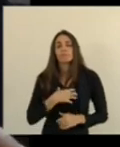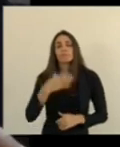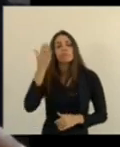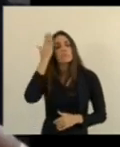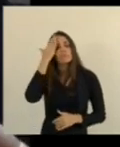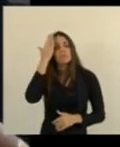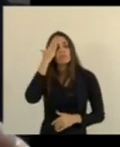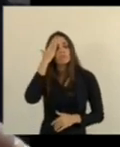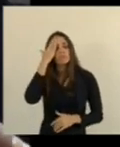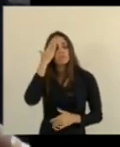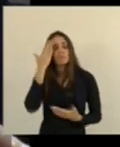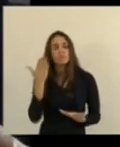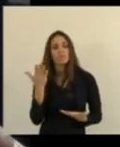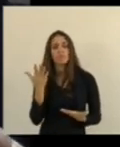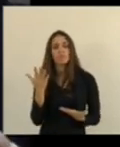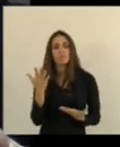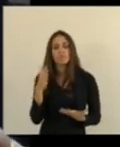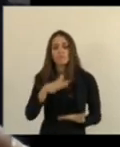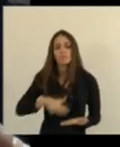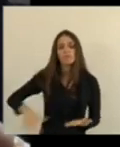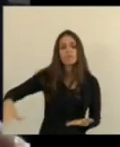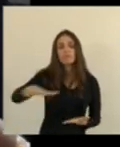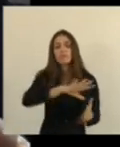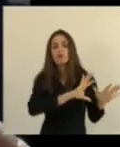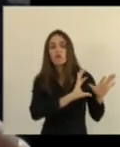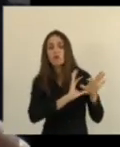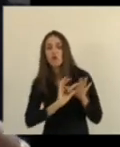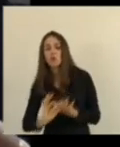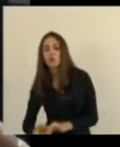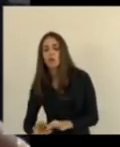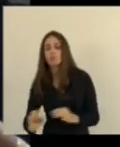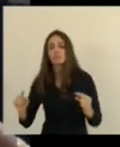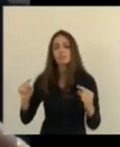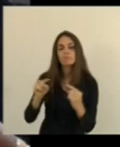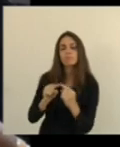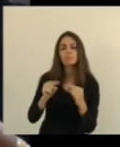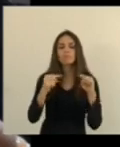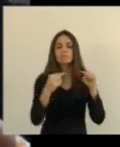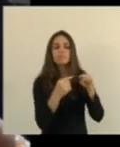dentro do contexto que estão vivendo,